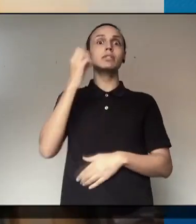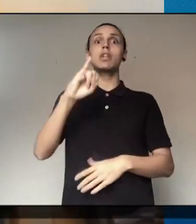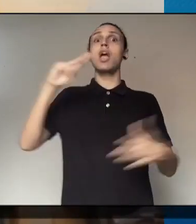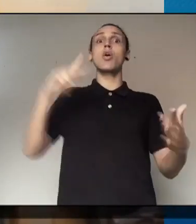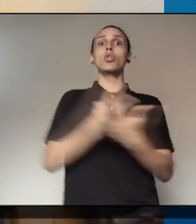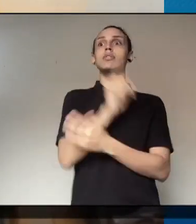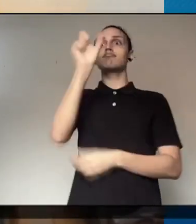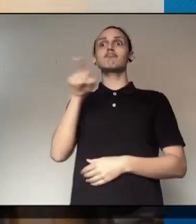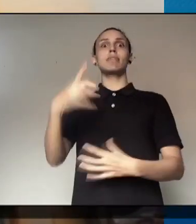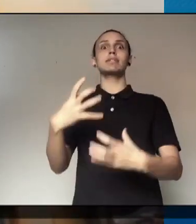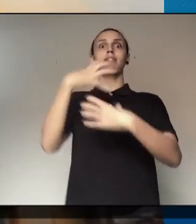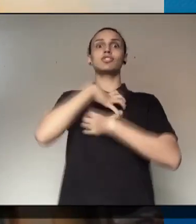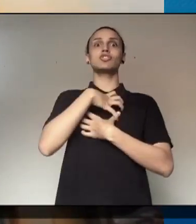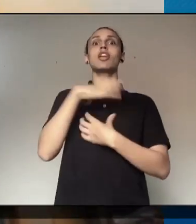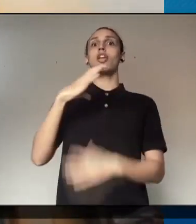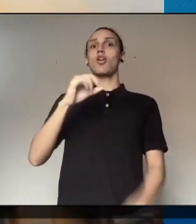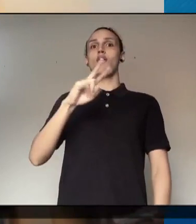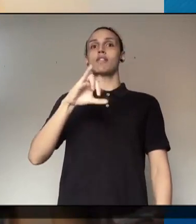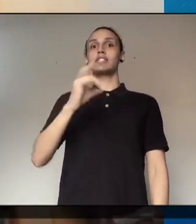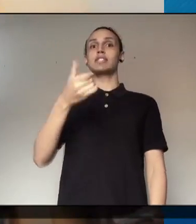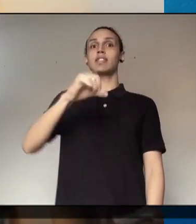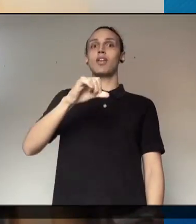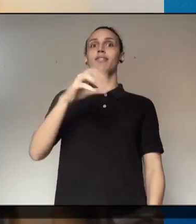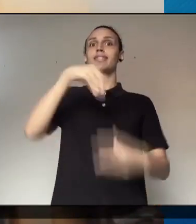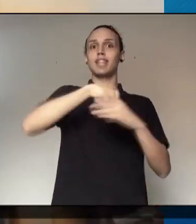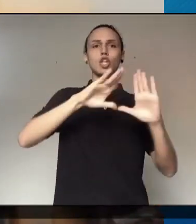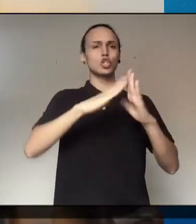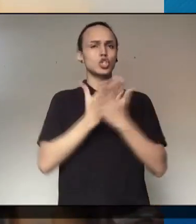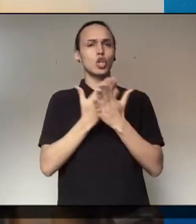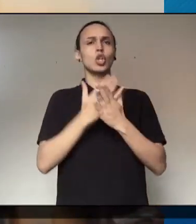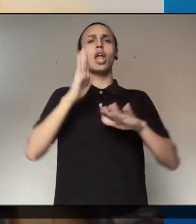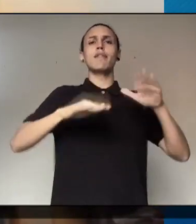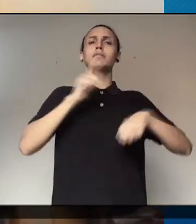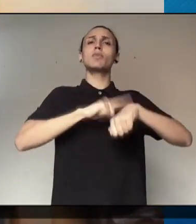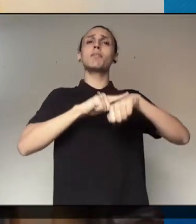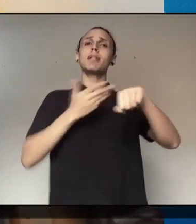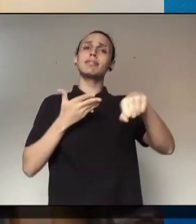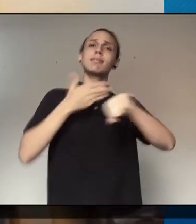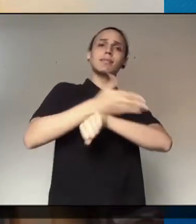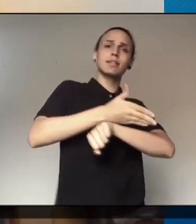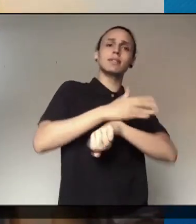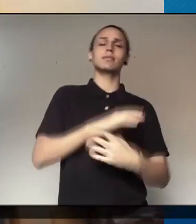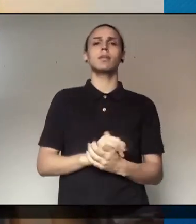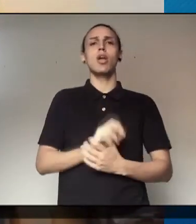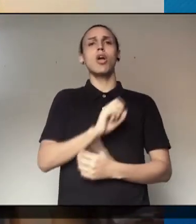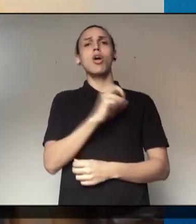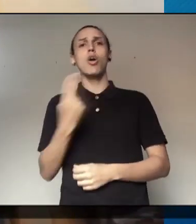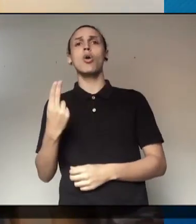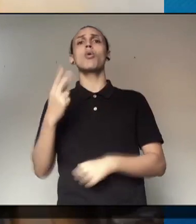como ela vai lidar com pessoas que manifestam sintomas dentro da escola, seja nessa porta de entrada,